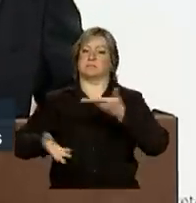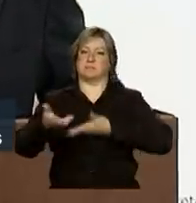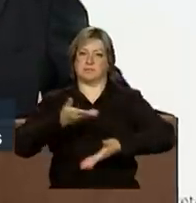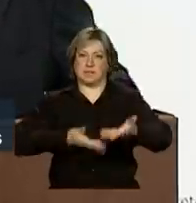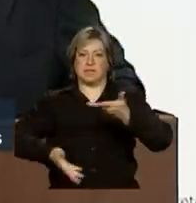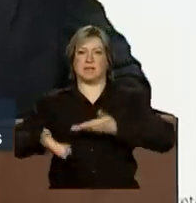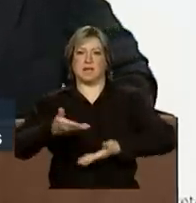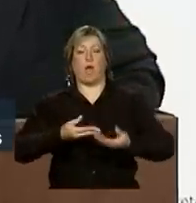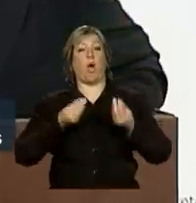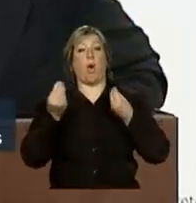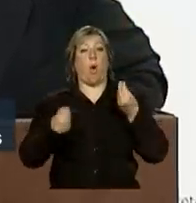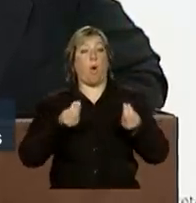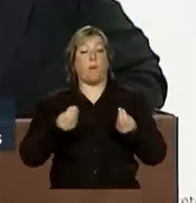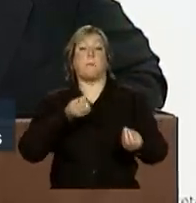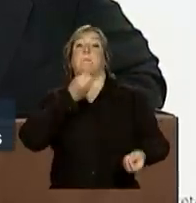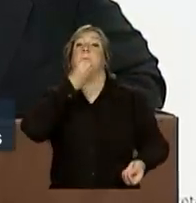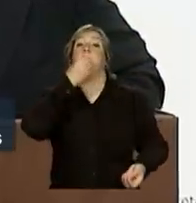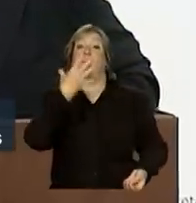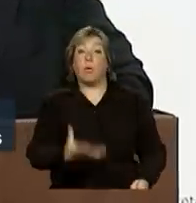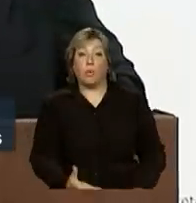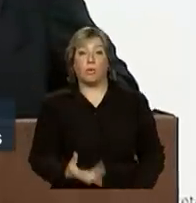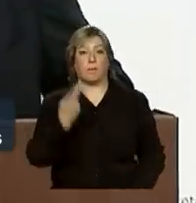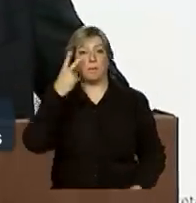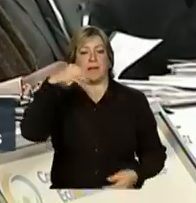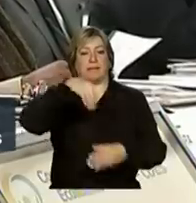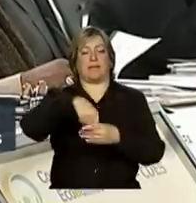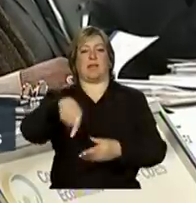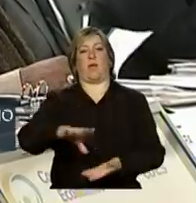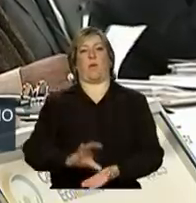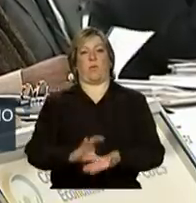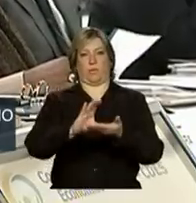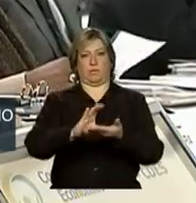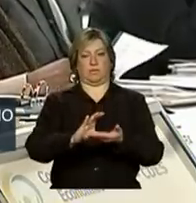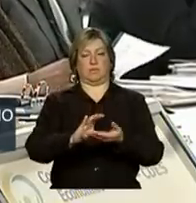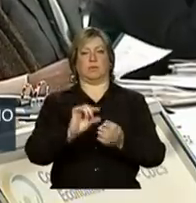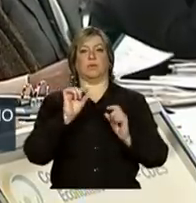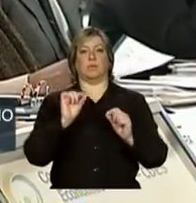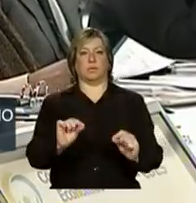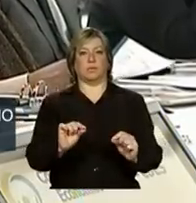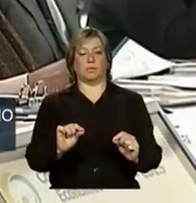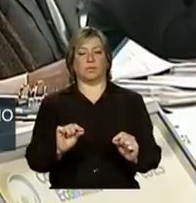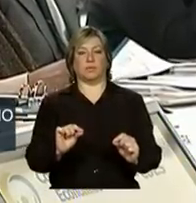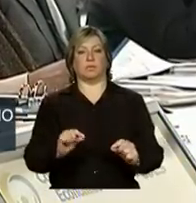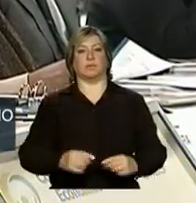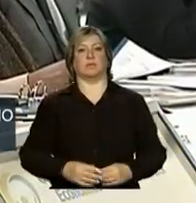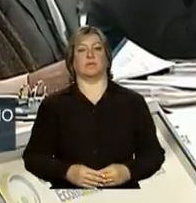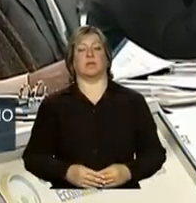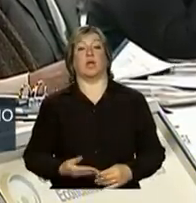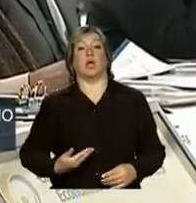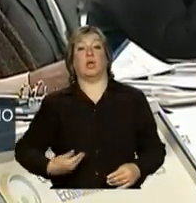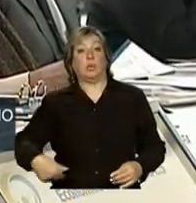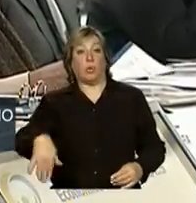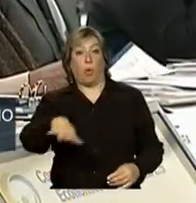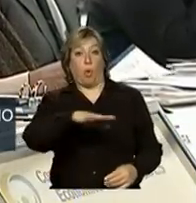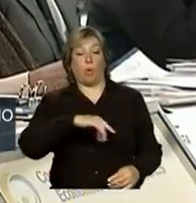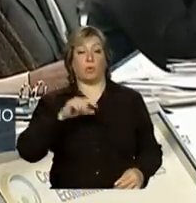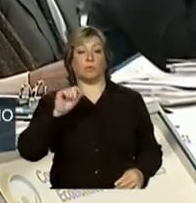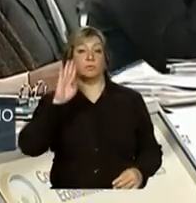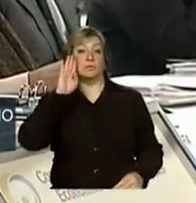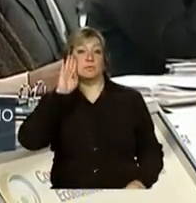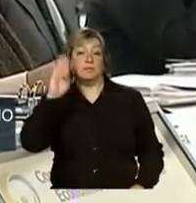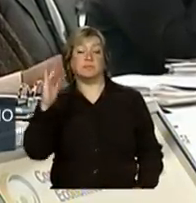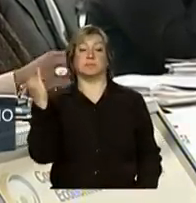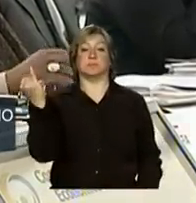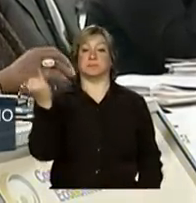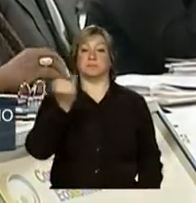um aspecto positivo do Conselho. O contraditório é o alimento fundamental